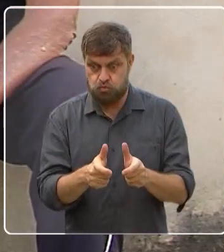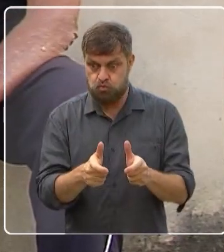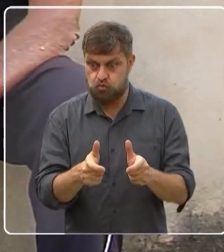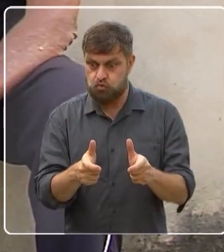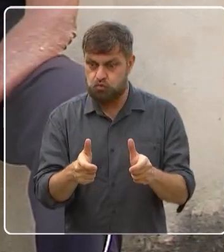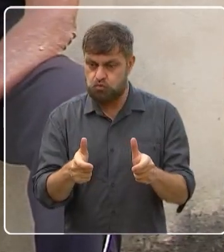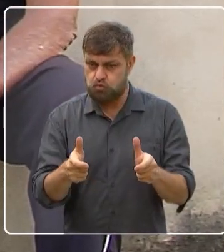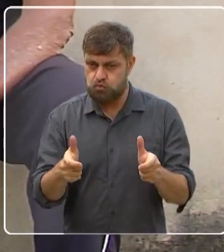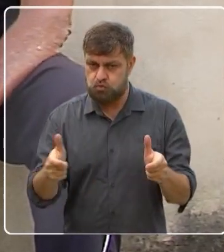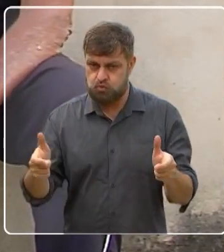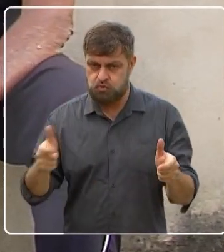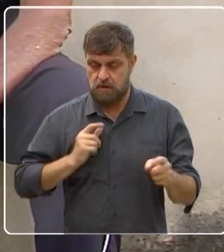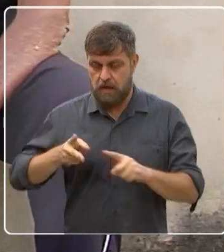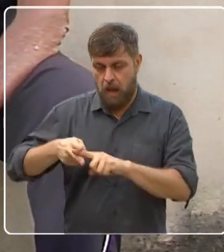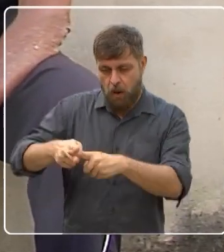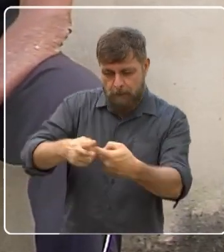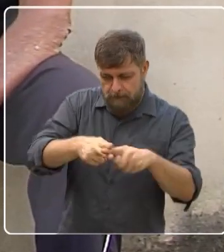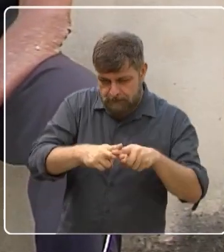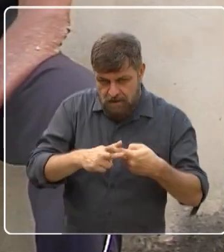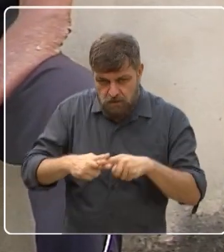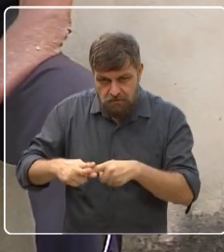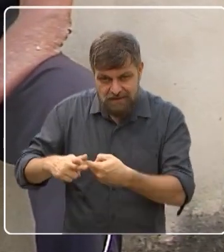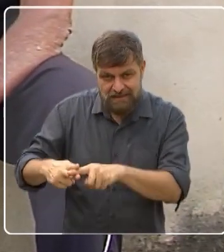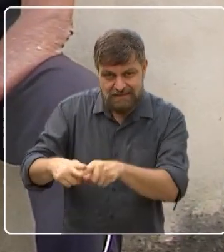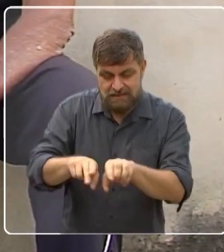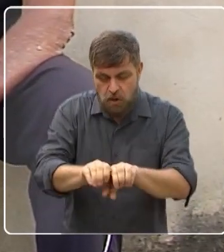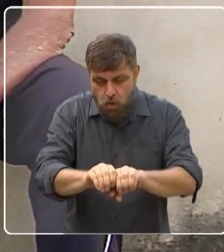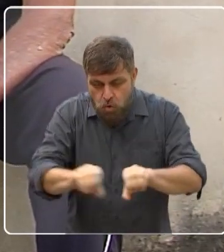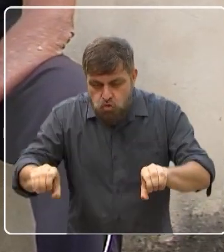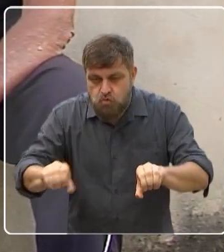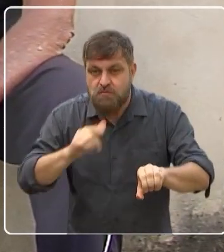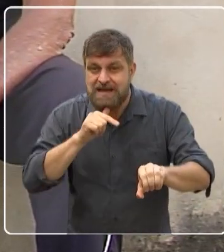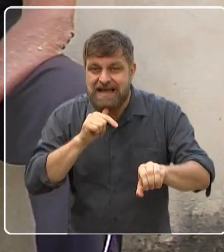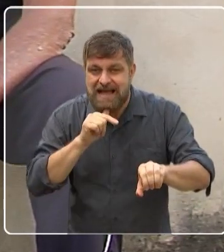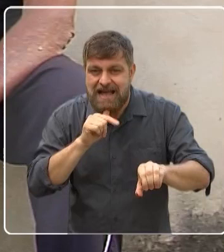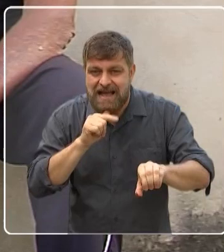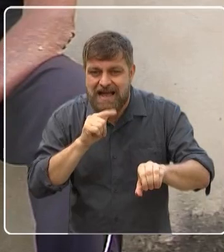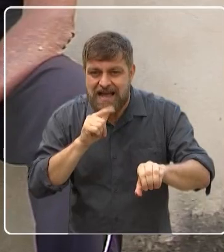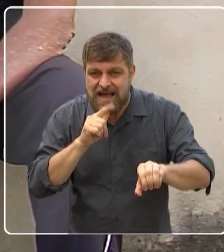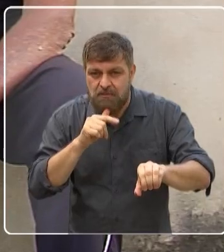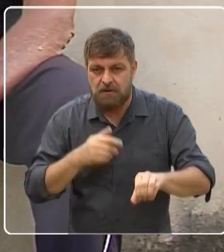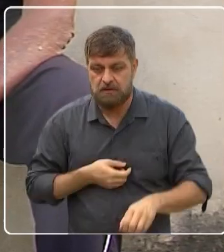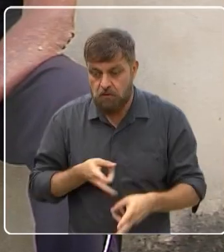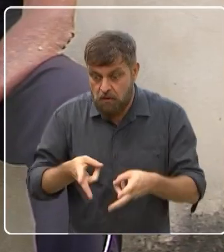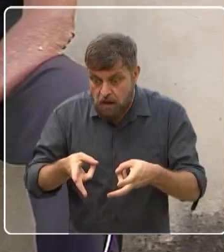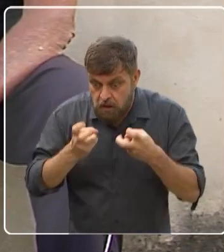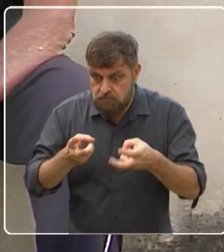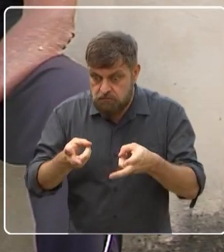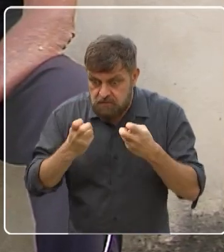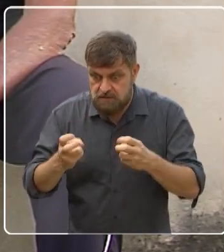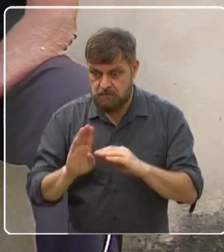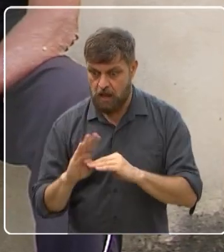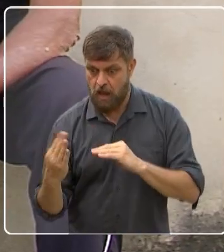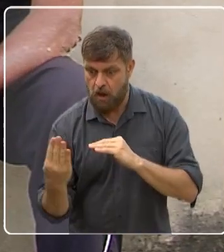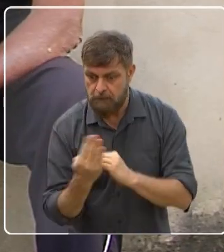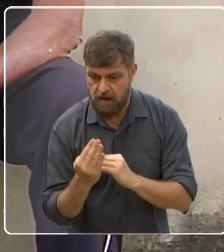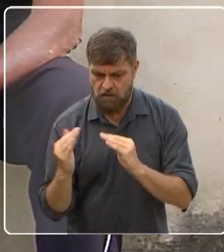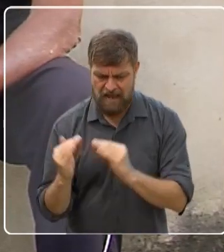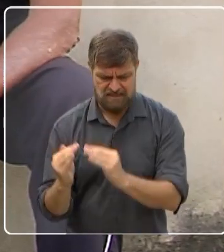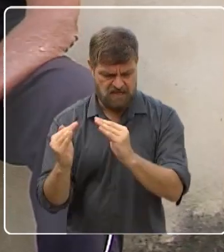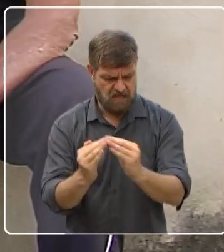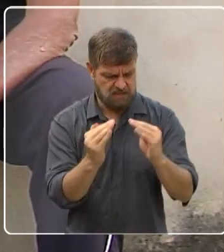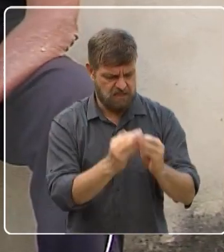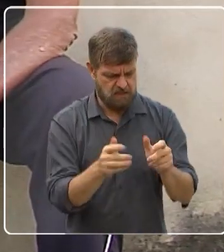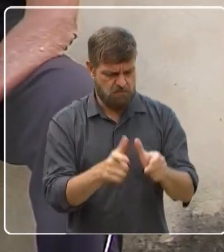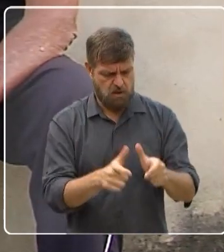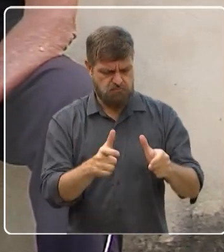Eu dava manutenção na parte de água da Sanasa, então eu vi o crescimento do bairro e depois deu